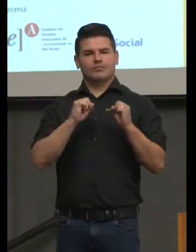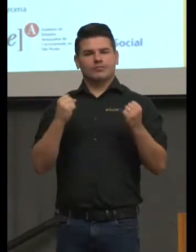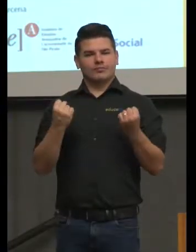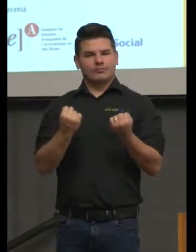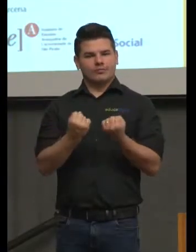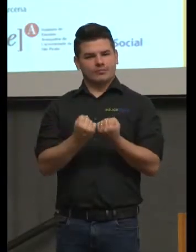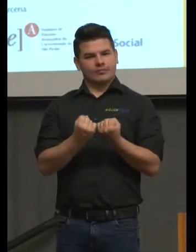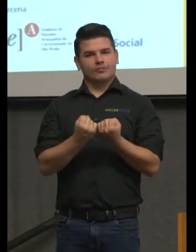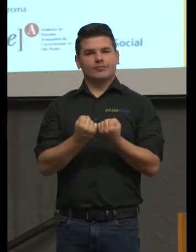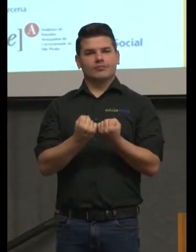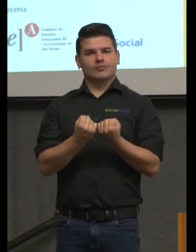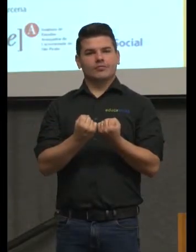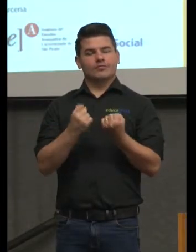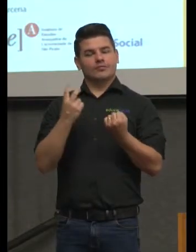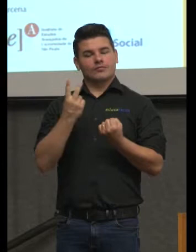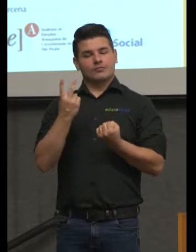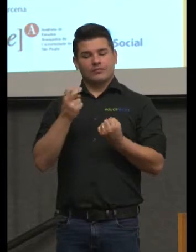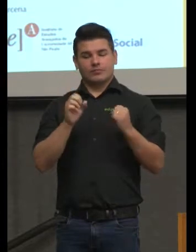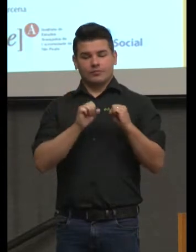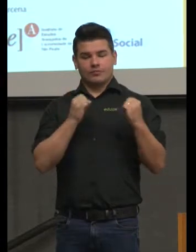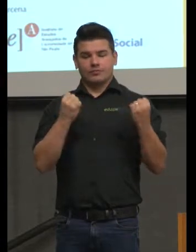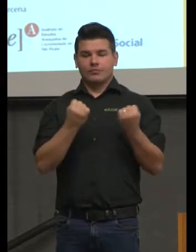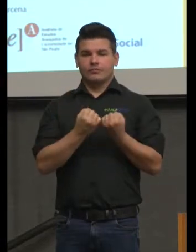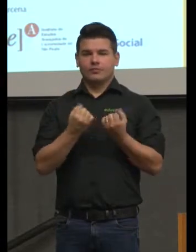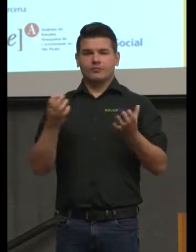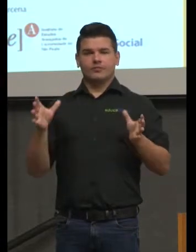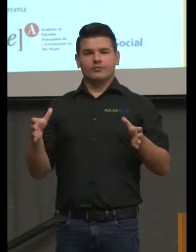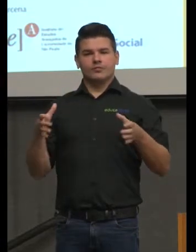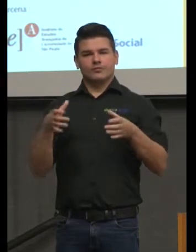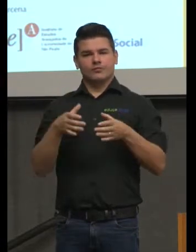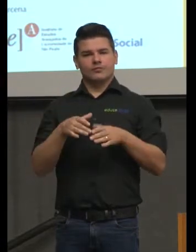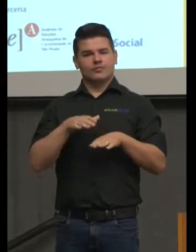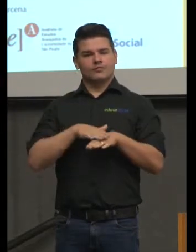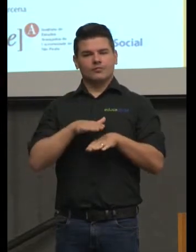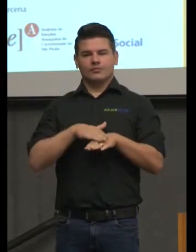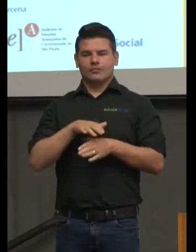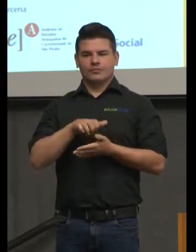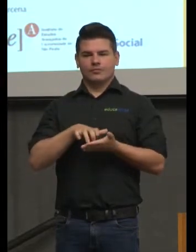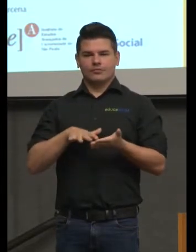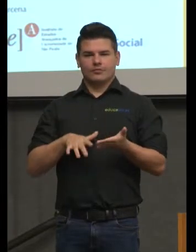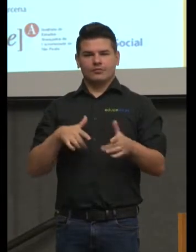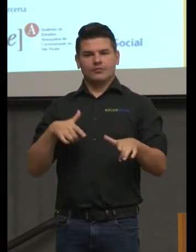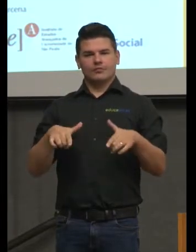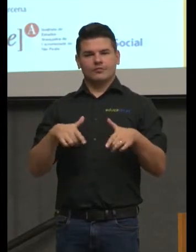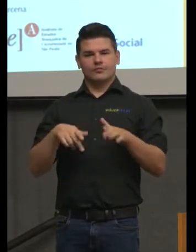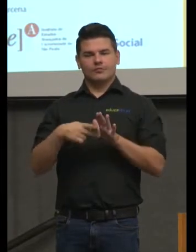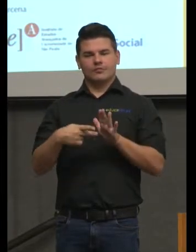que compõe, que é uma parte dessas atividades da Cátedra.